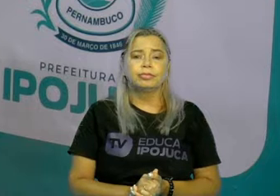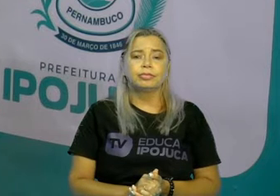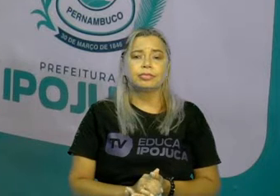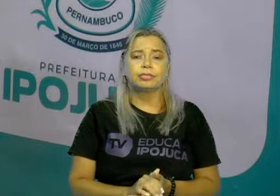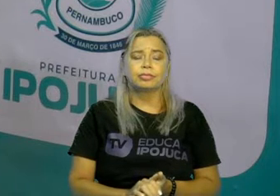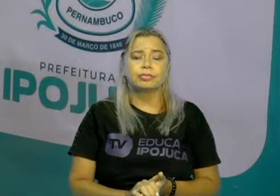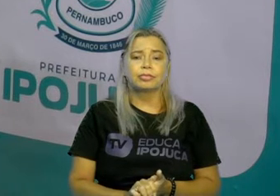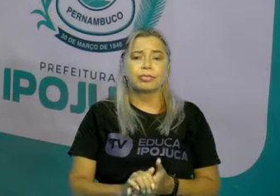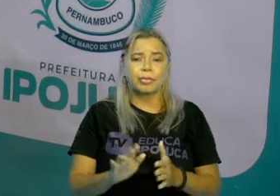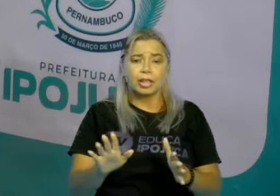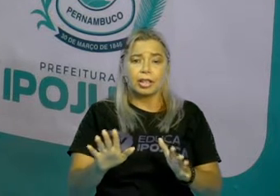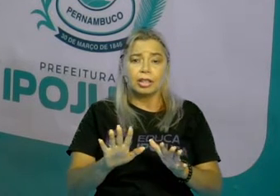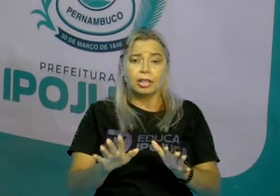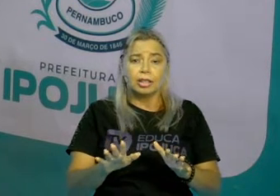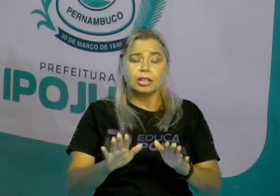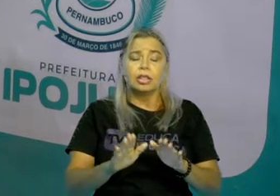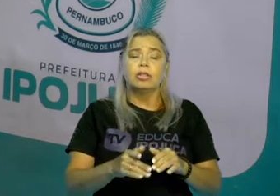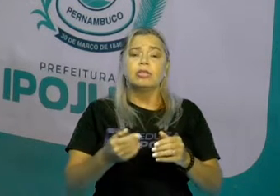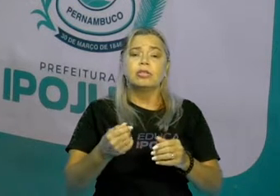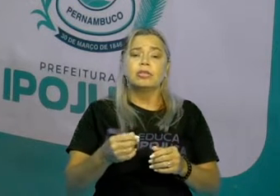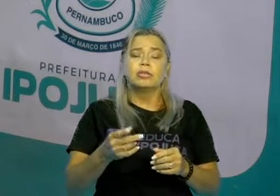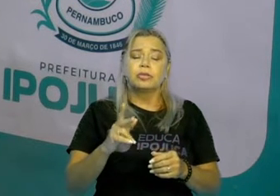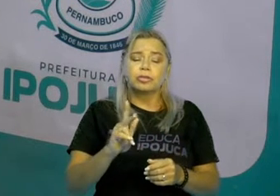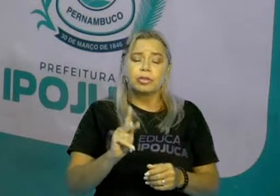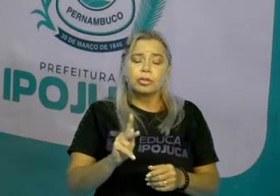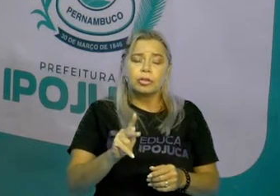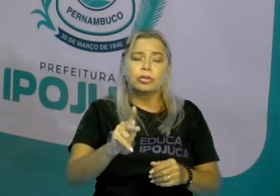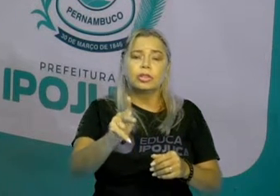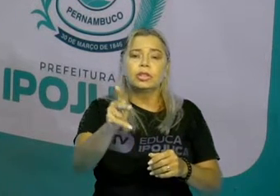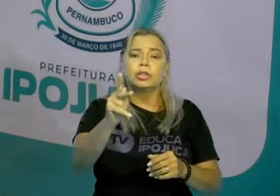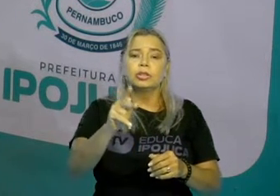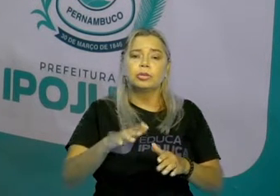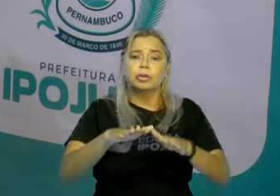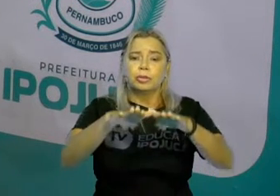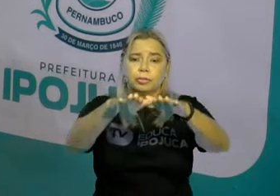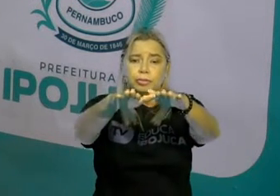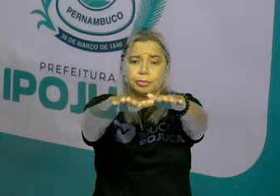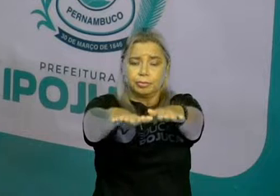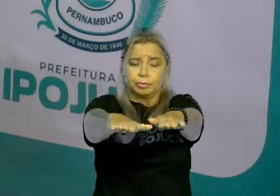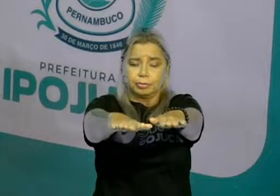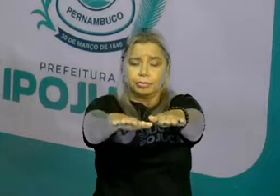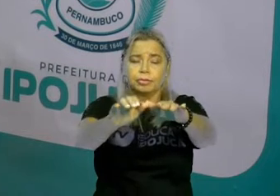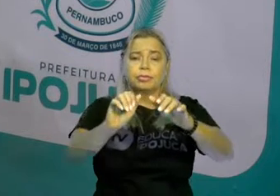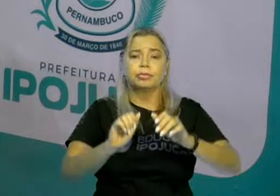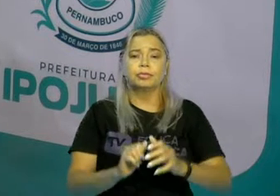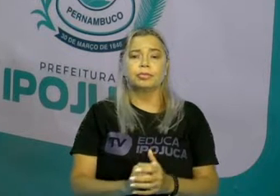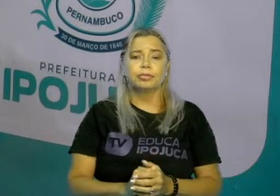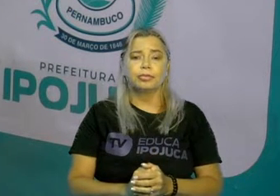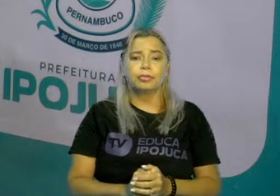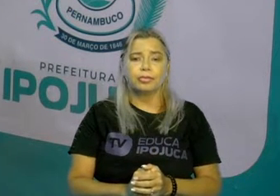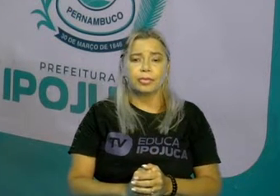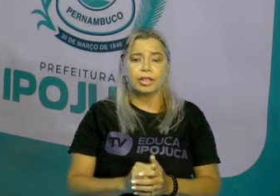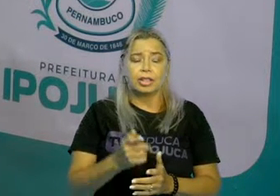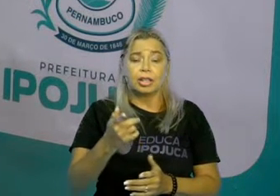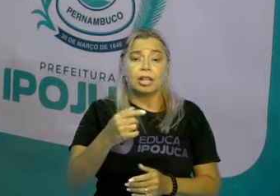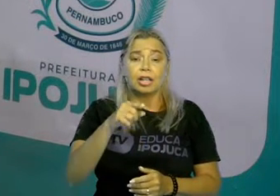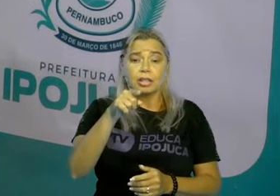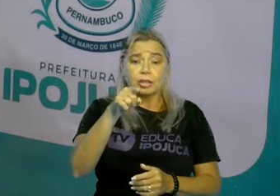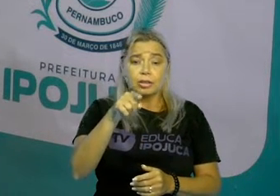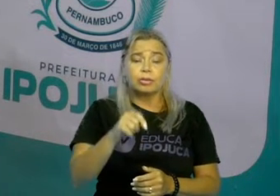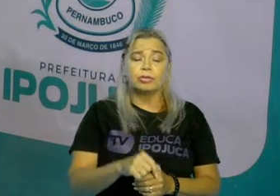sem cruzar os braços, eles retos, sua mão direita apontará para o lado da gangorra.